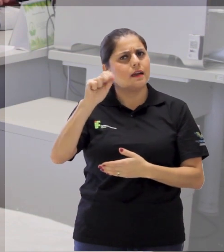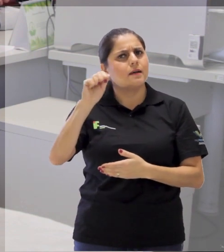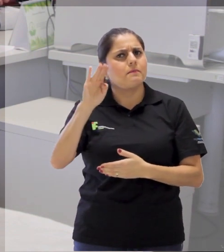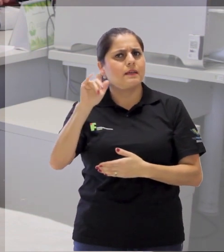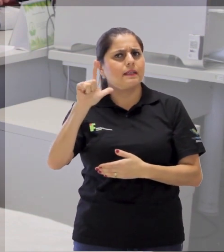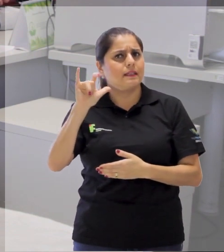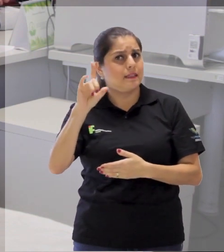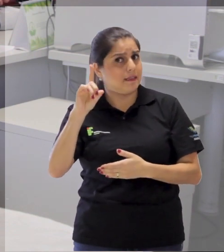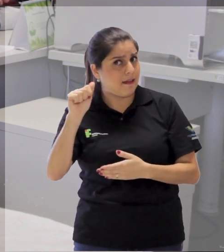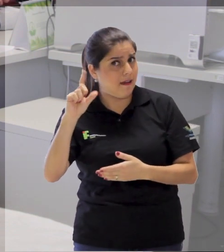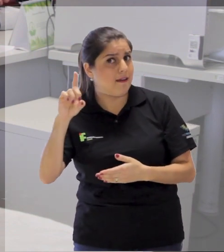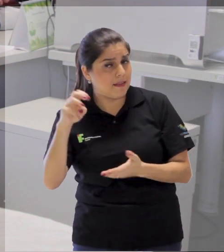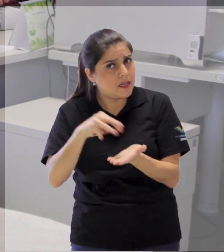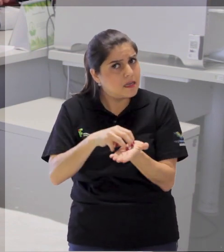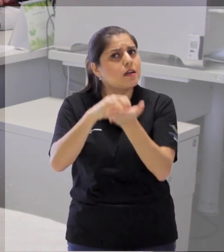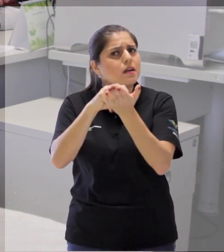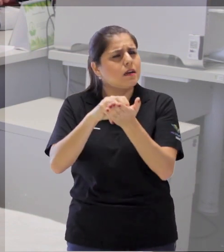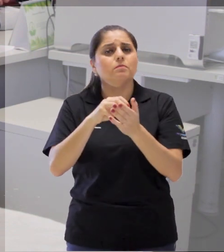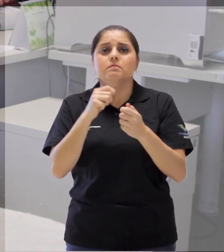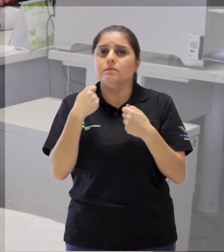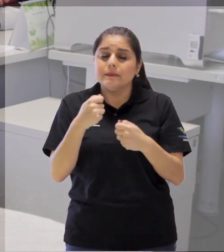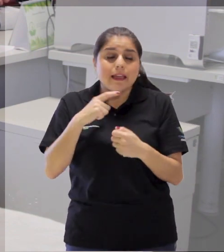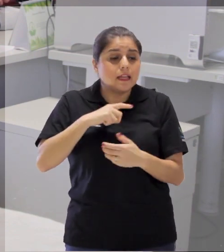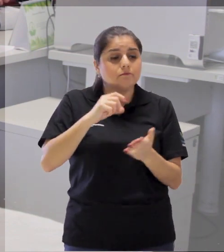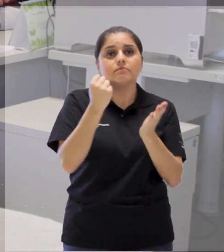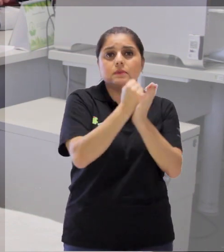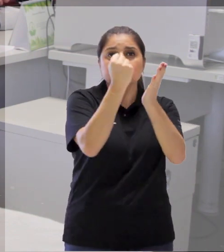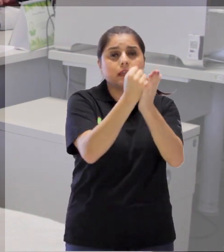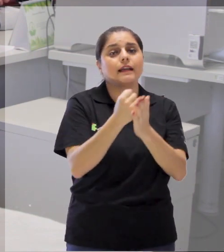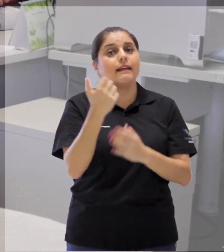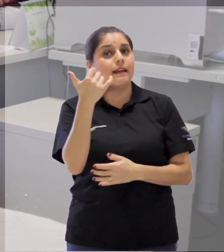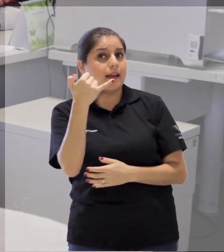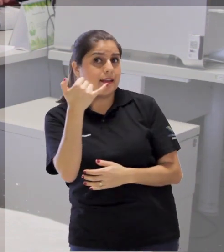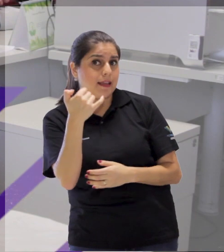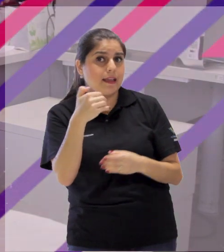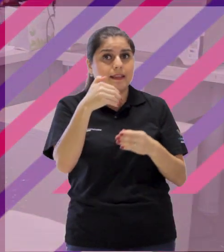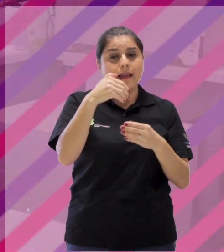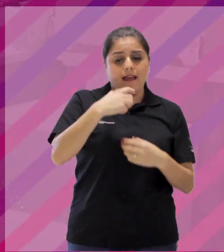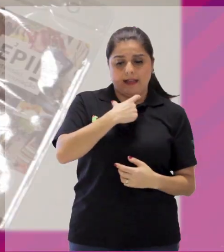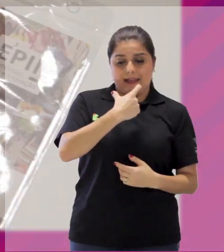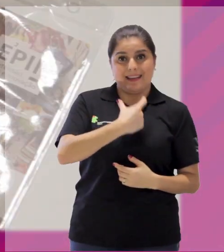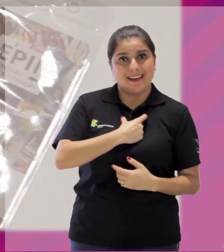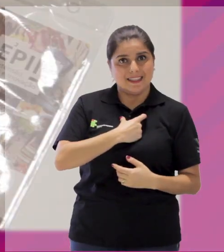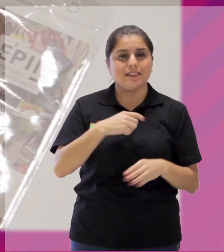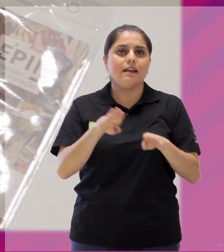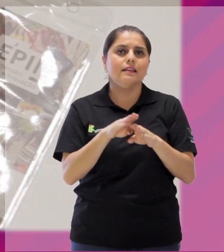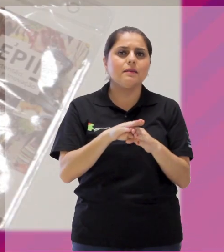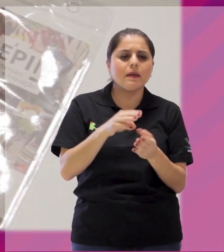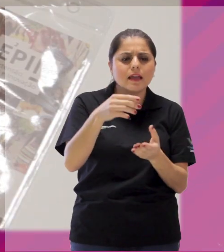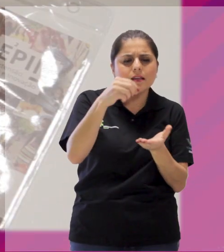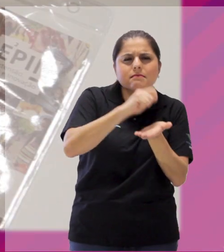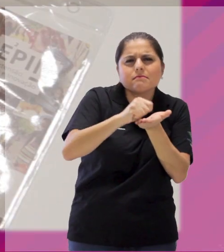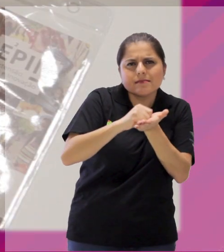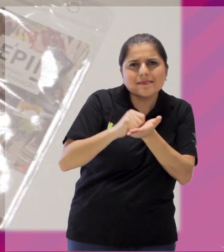outros materiais. A caneta, o crachá e também o bloquinho do evento são feitos